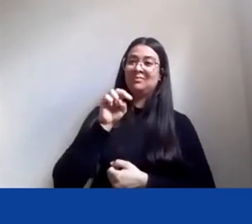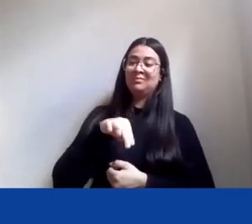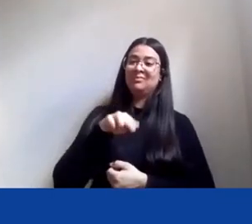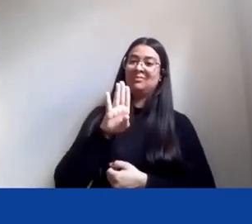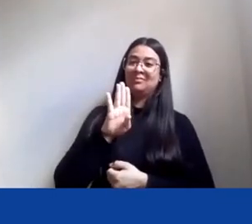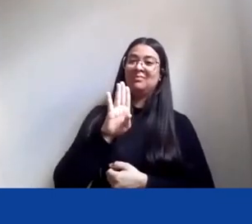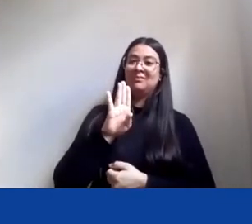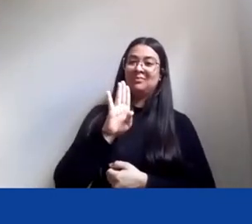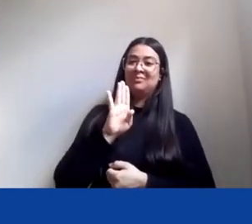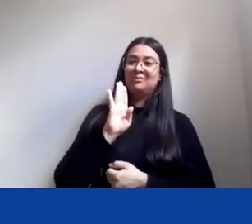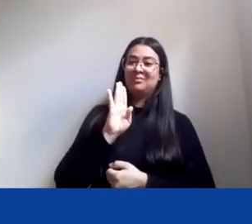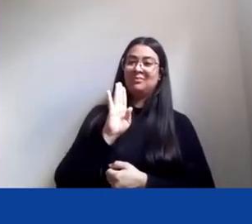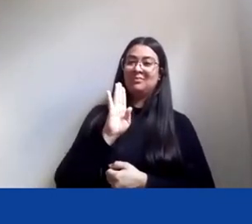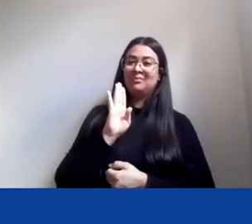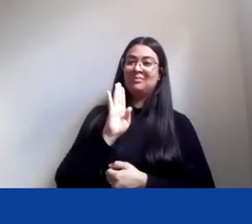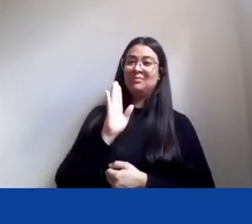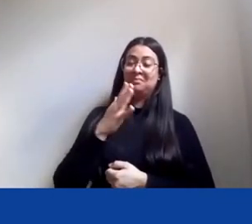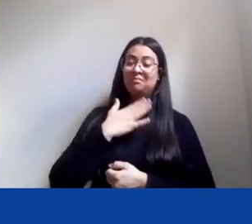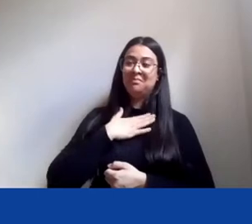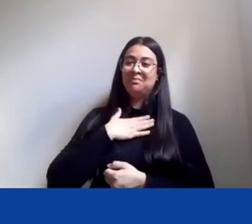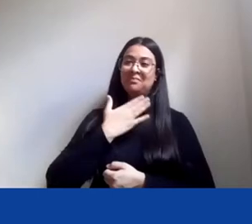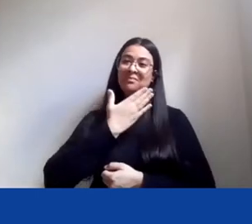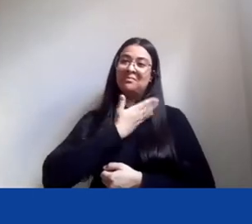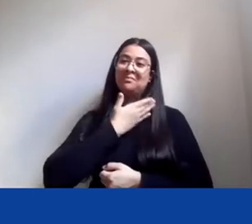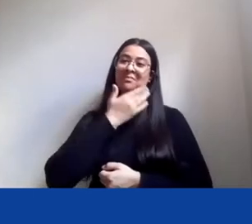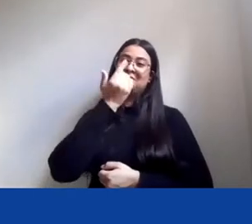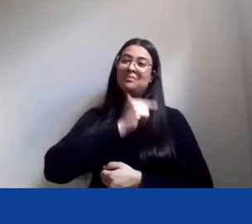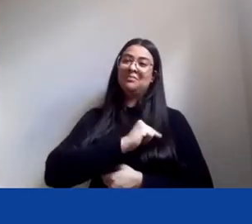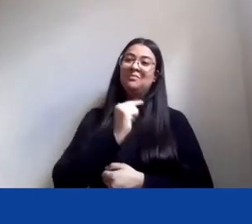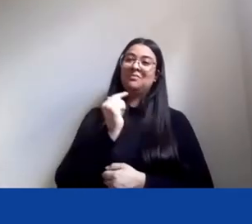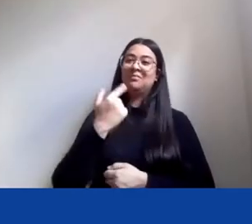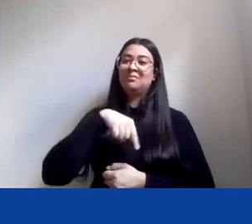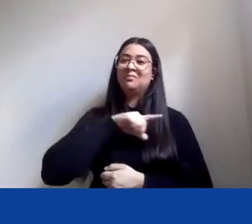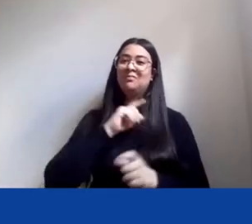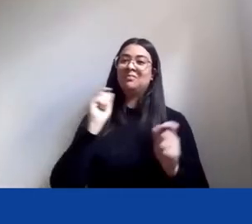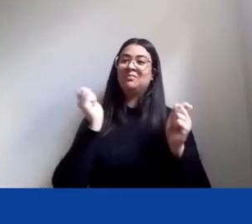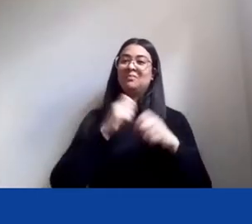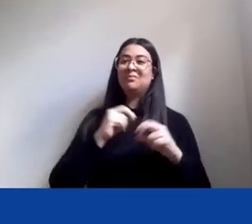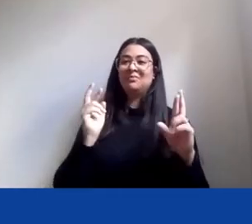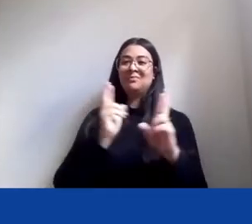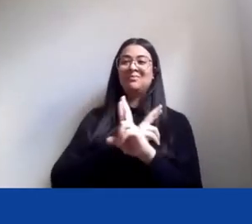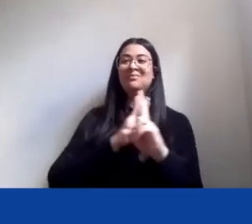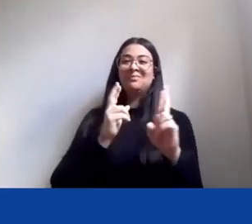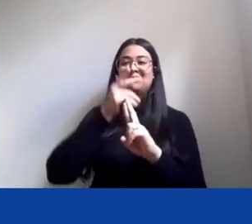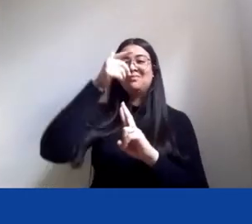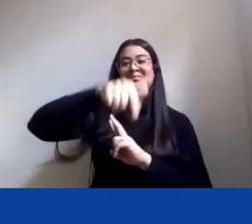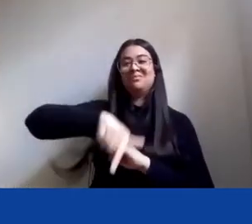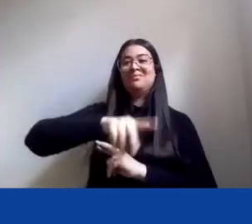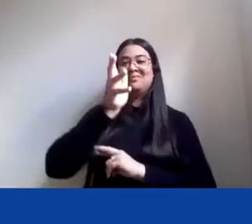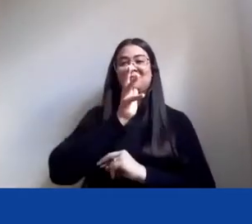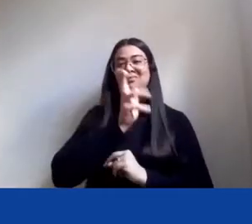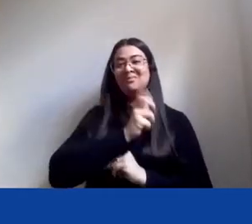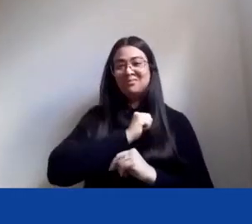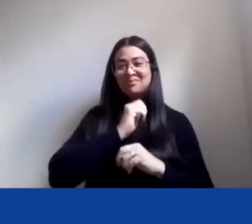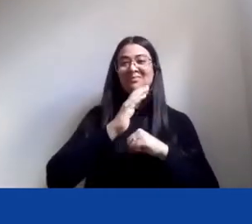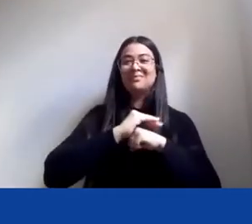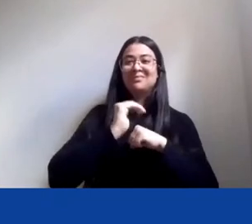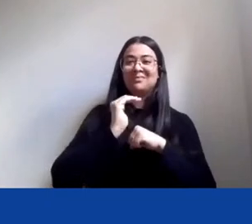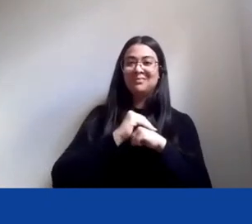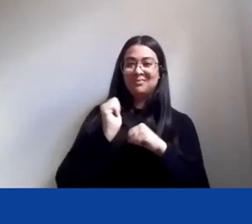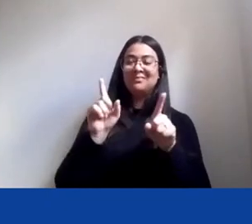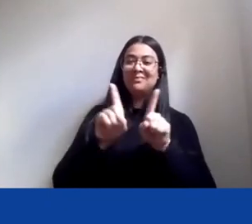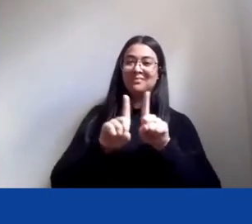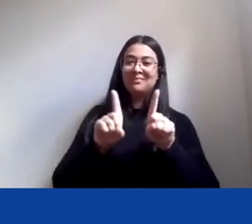novamente, o meu colega, onde nós podemos reatar nossas relações namoradas. Então, a gente tinha combinado